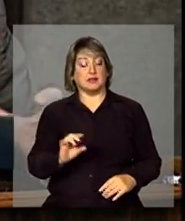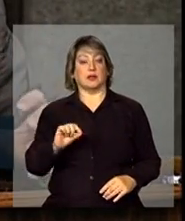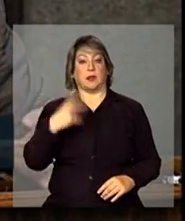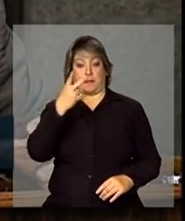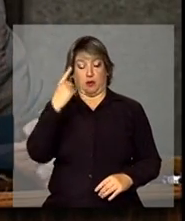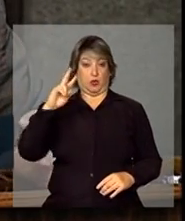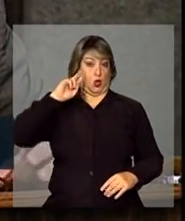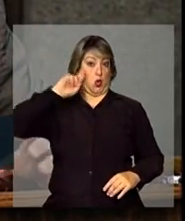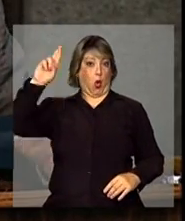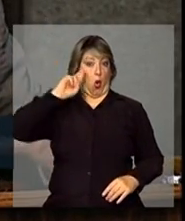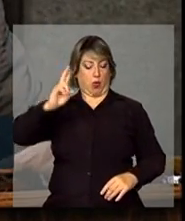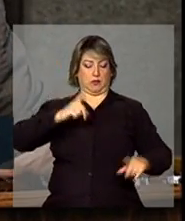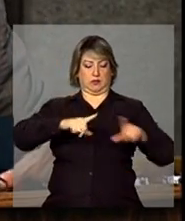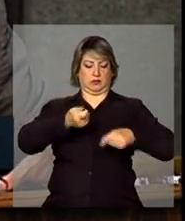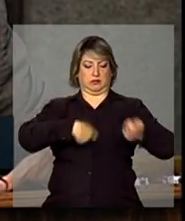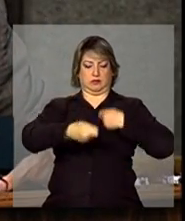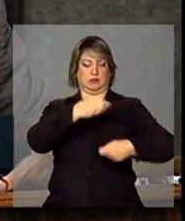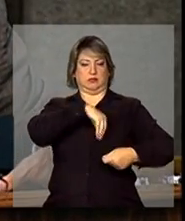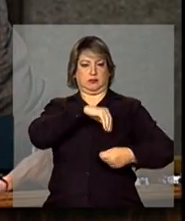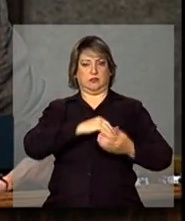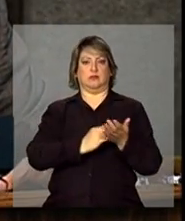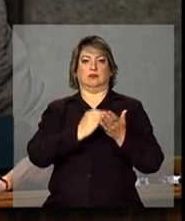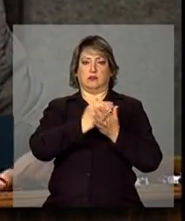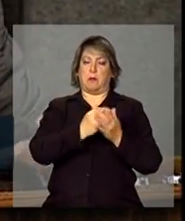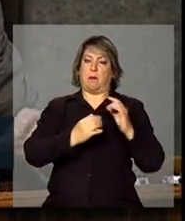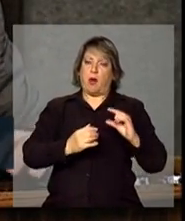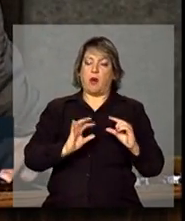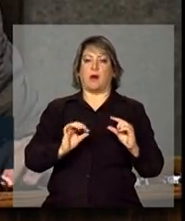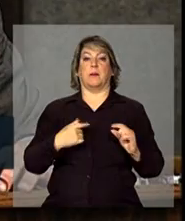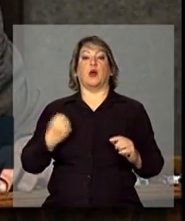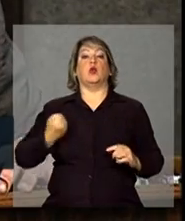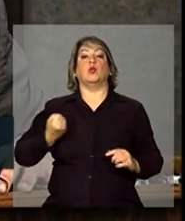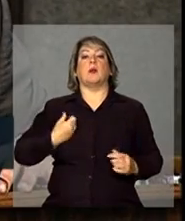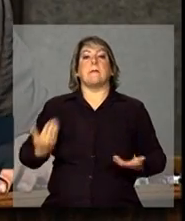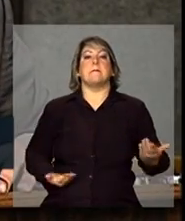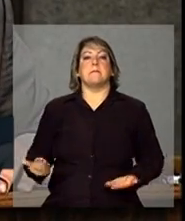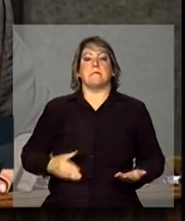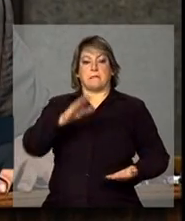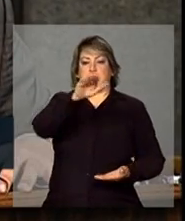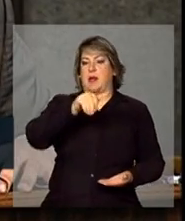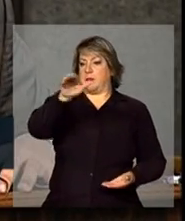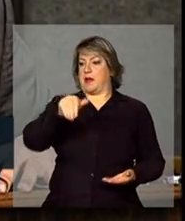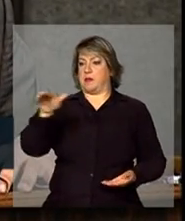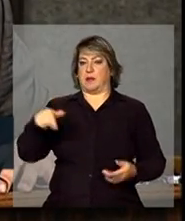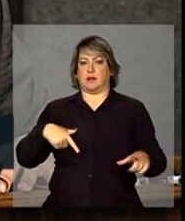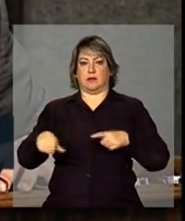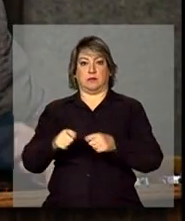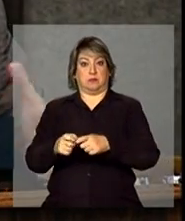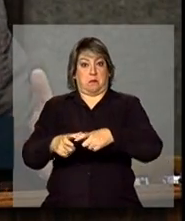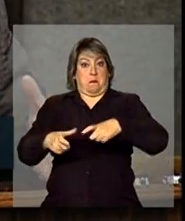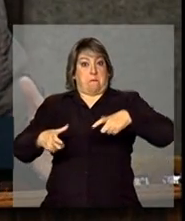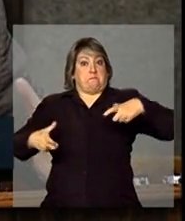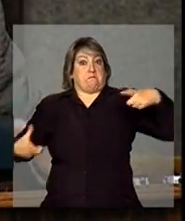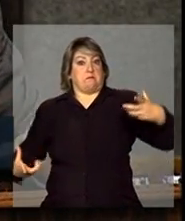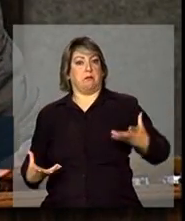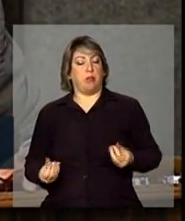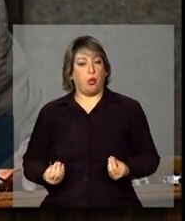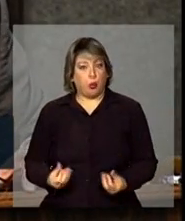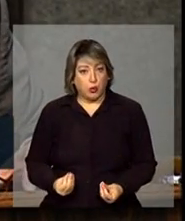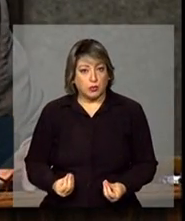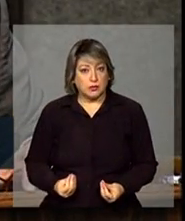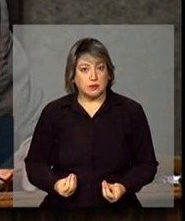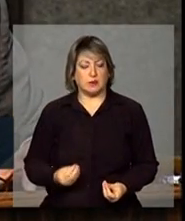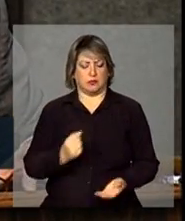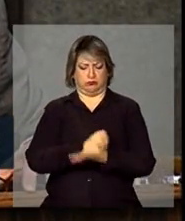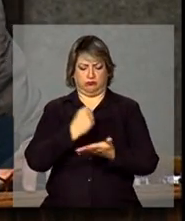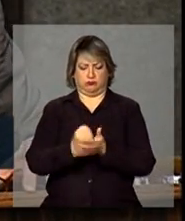empreendedores cresceram um pouco, o número de empregados que eles contrataram cresceu muito, de maneira